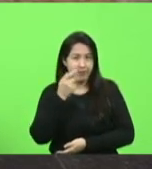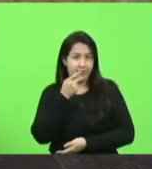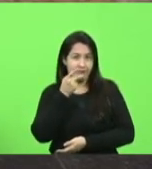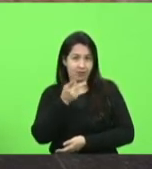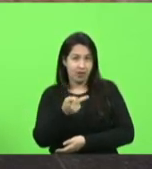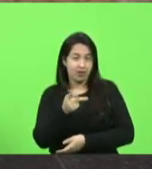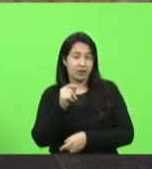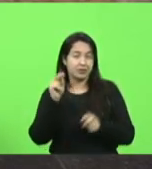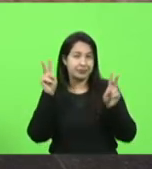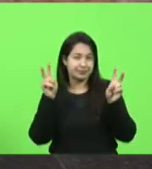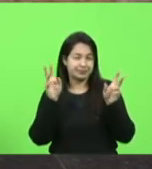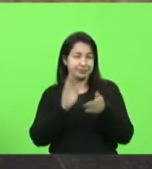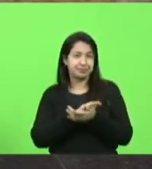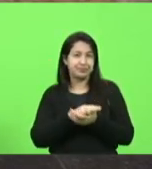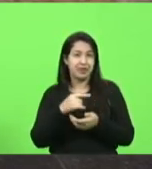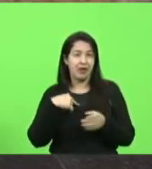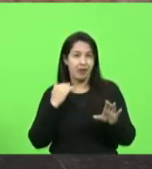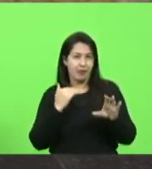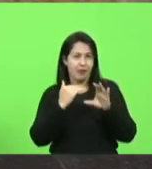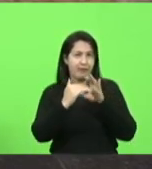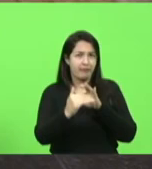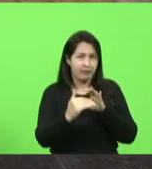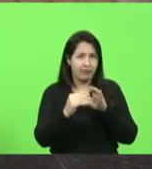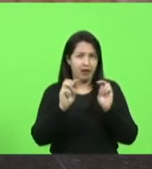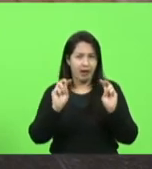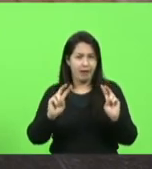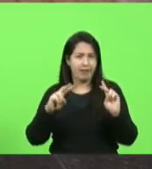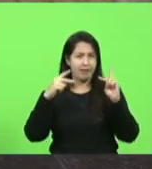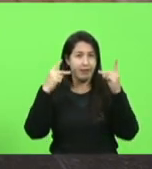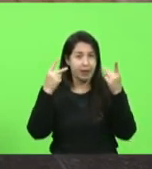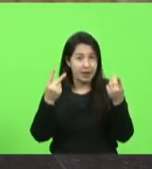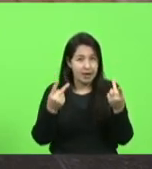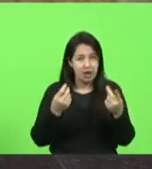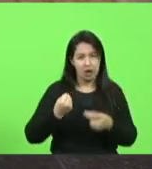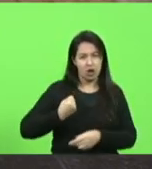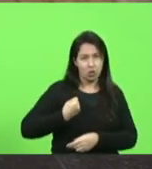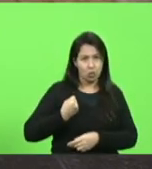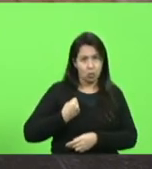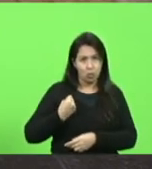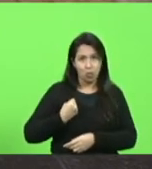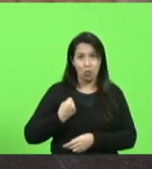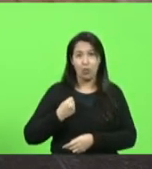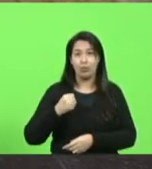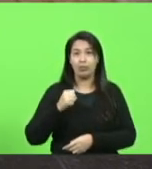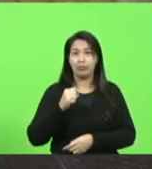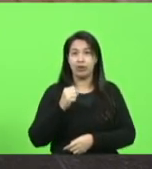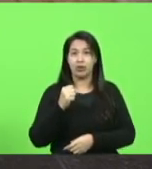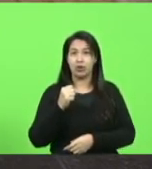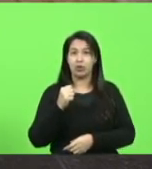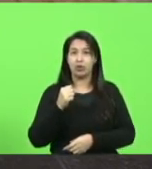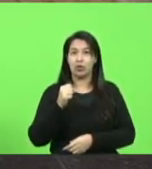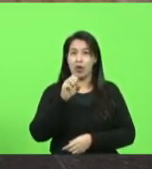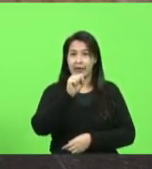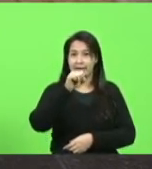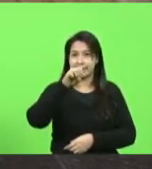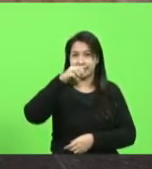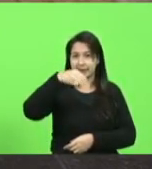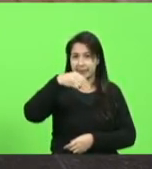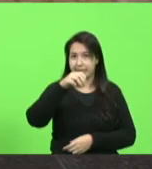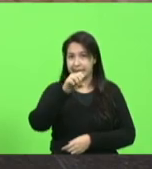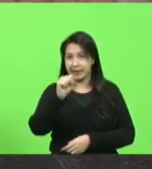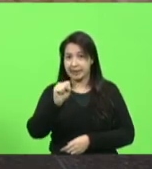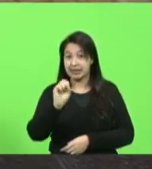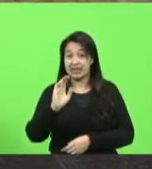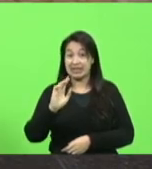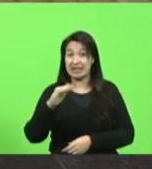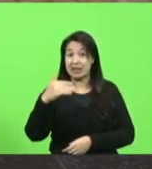fala bem assim, eu vou te mandar um sequencial numérico, você, via SMS, e você retorna esses